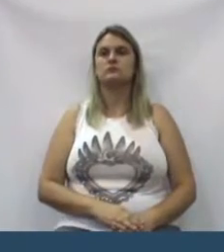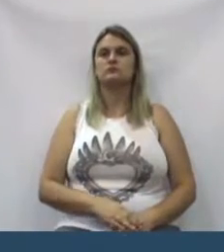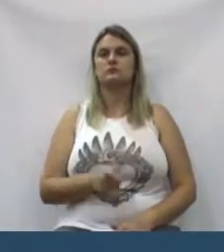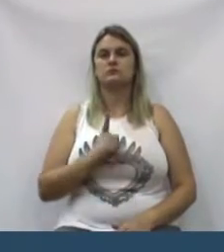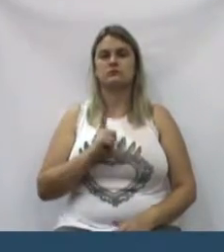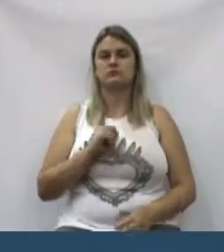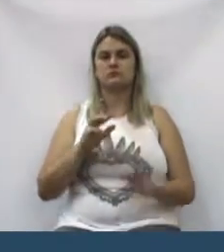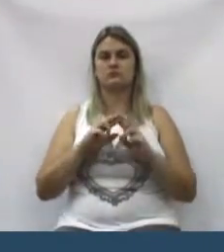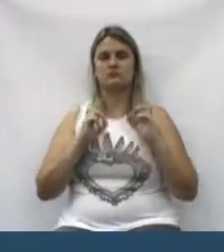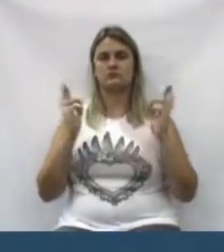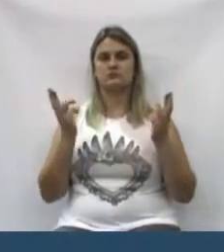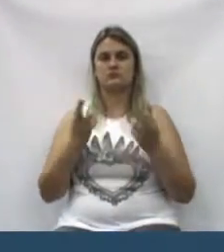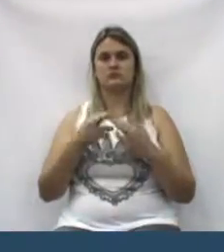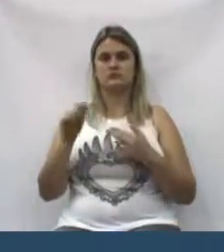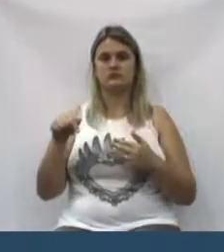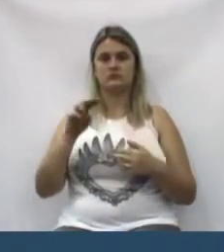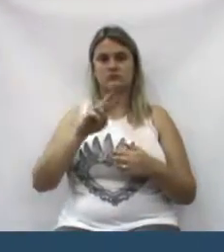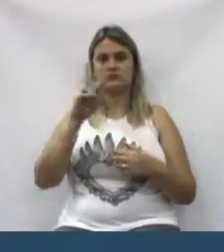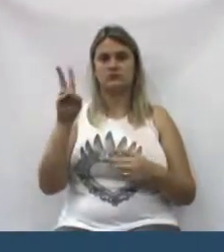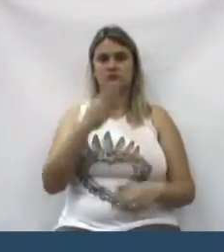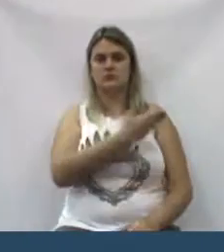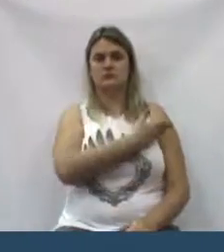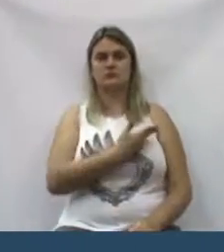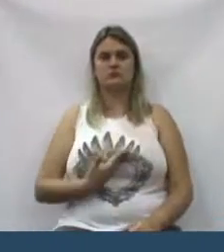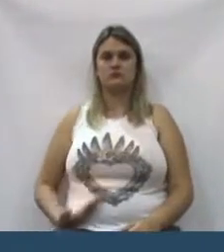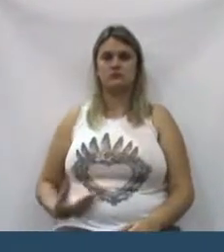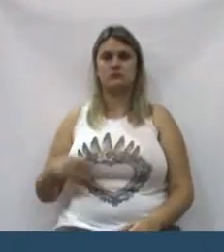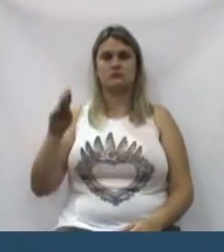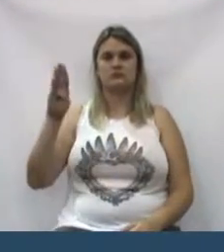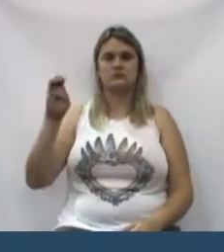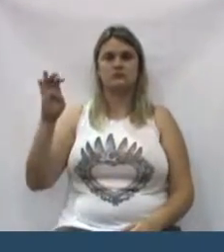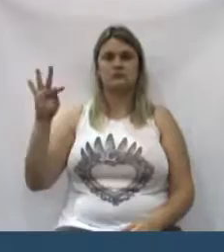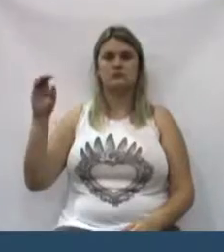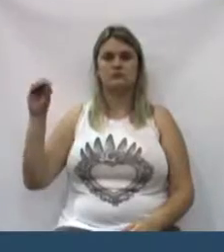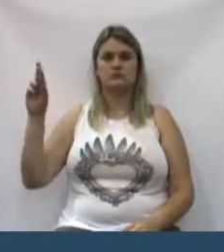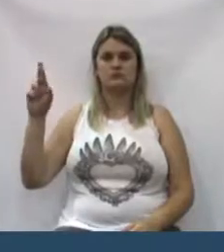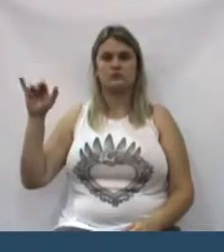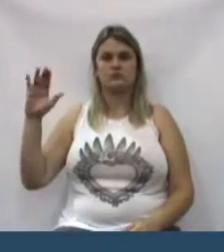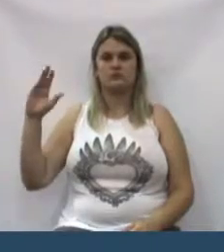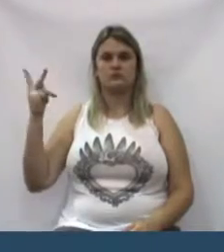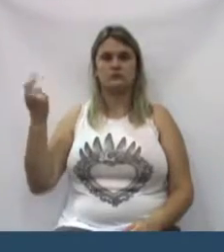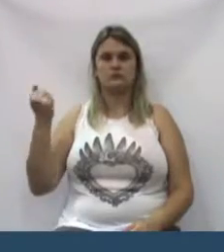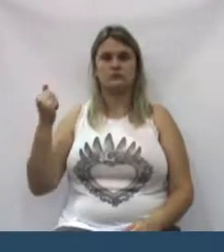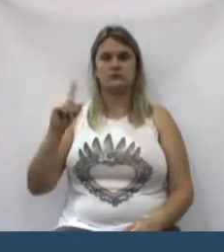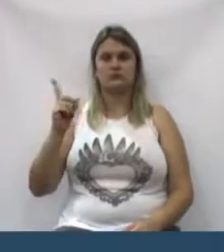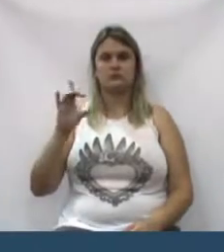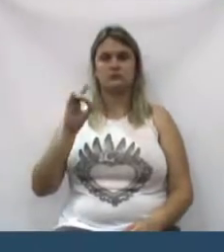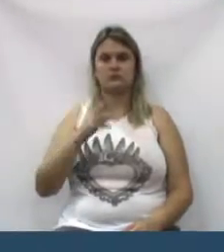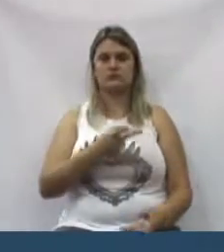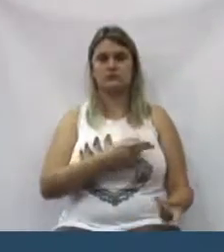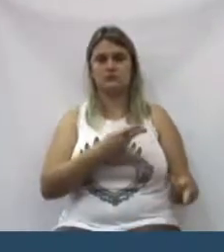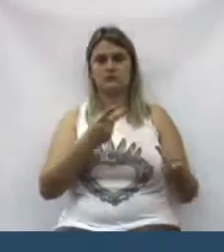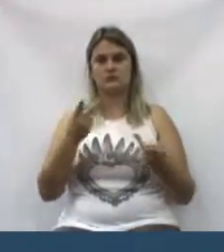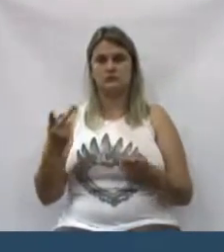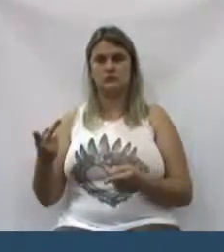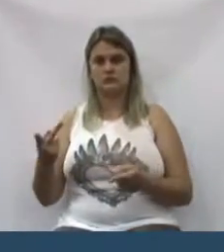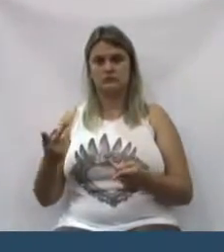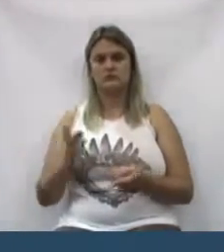tivemos em União da Vitória a visita do governador Beto Richa. Não só a visita,